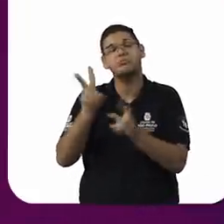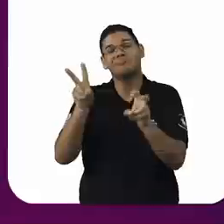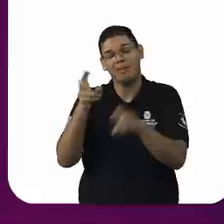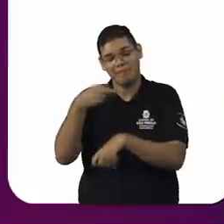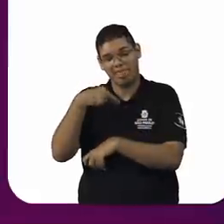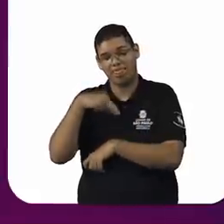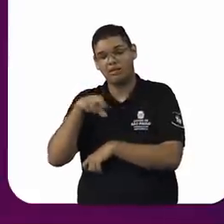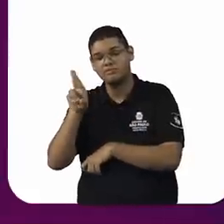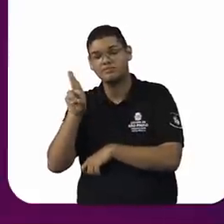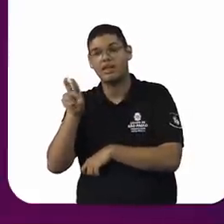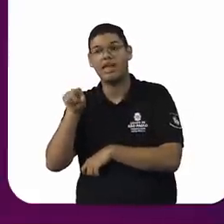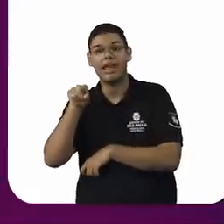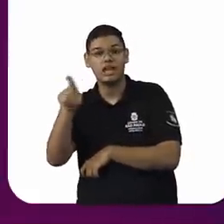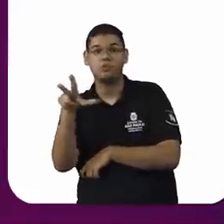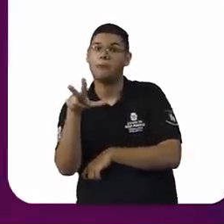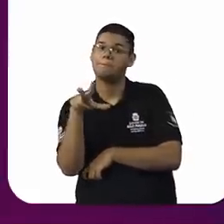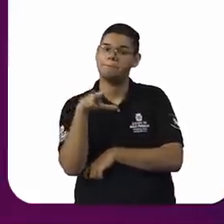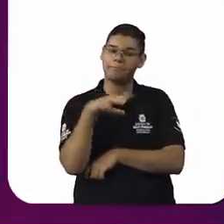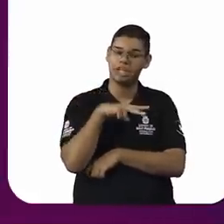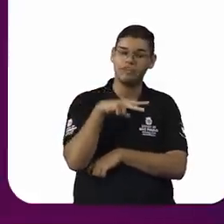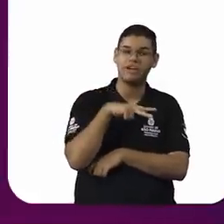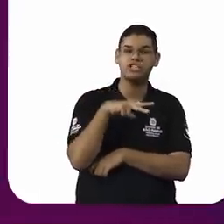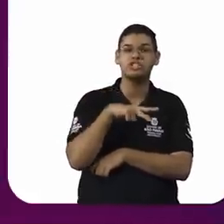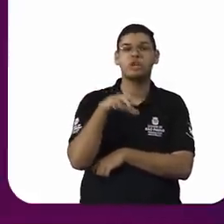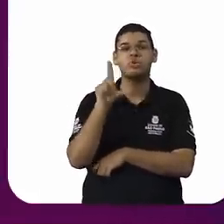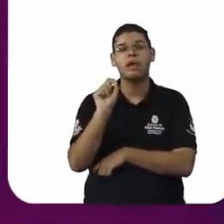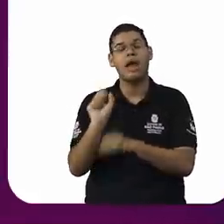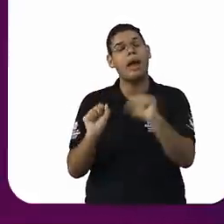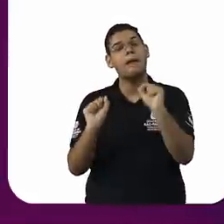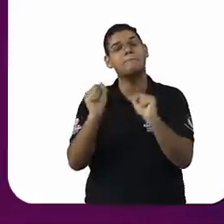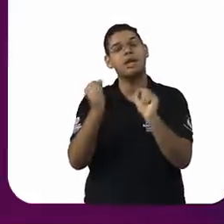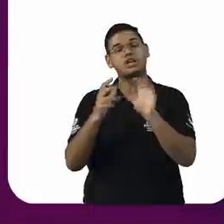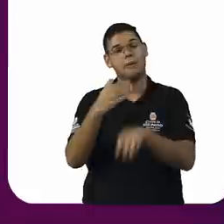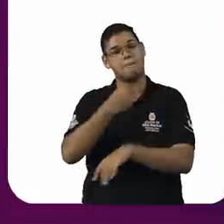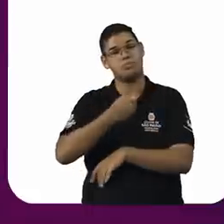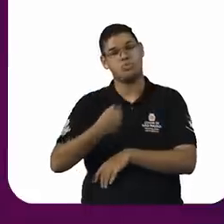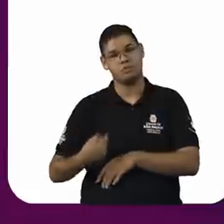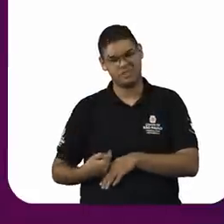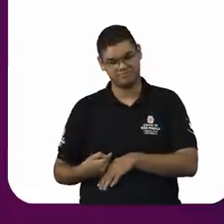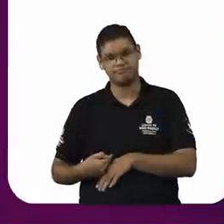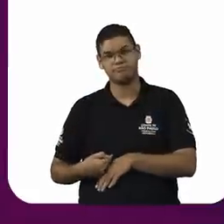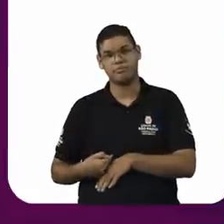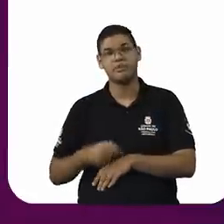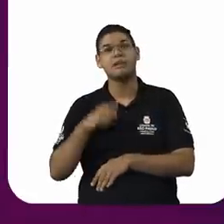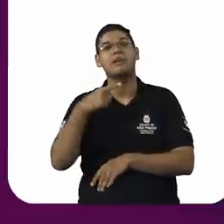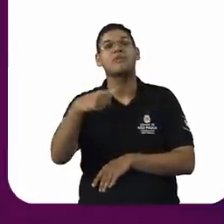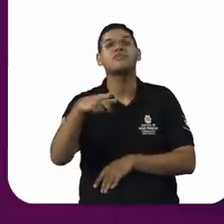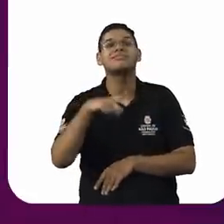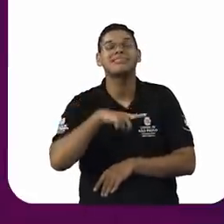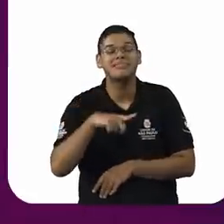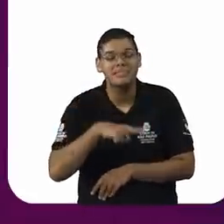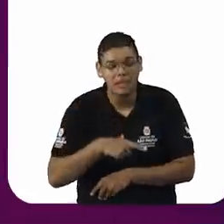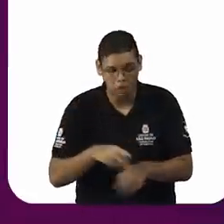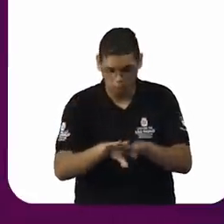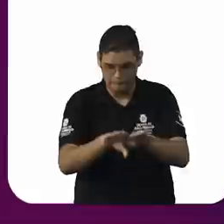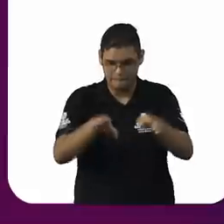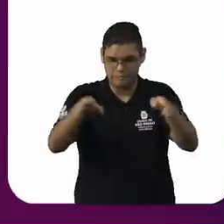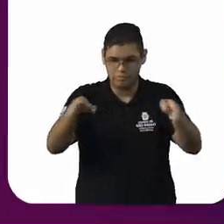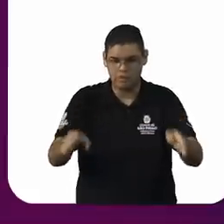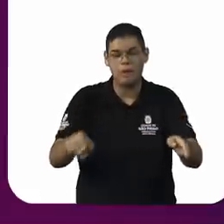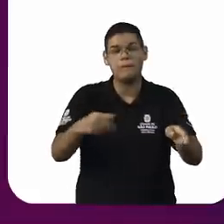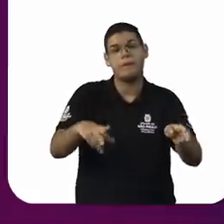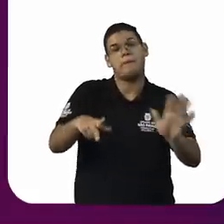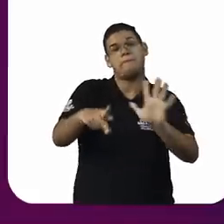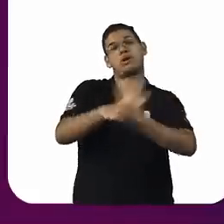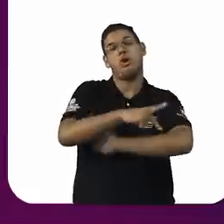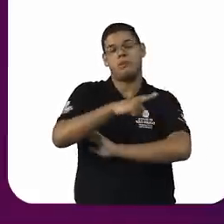elas vão privatizando a máquina pública. Então, você ter uma bancada evangélica no legislativo é uma história. Do